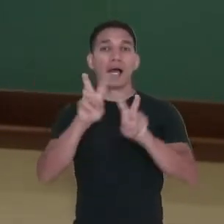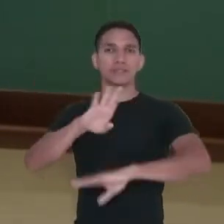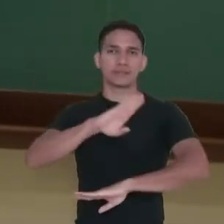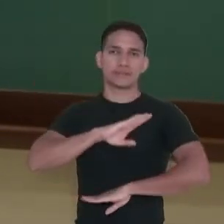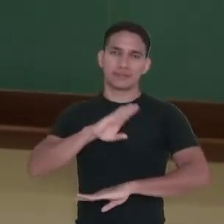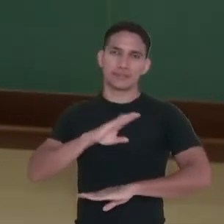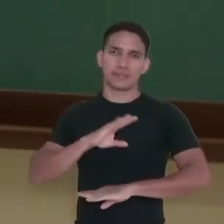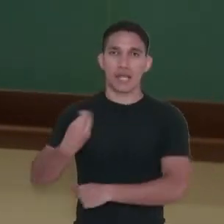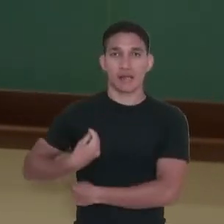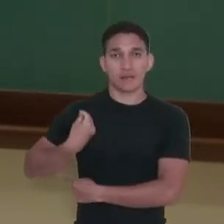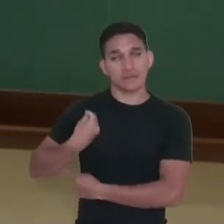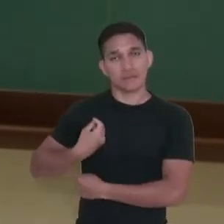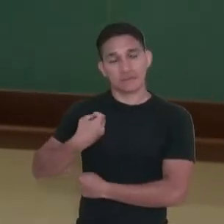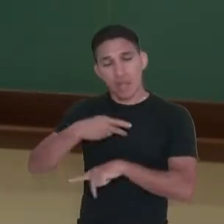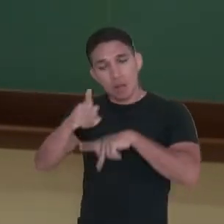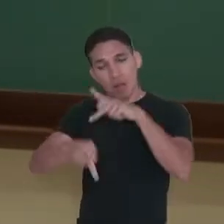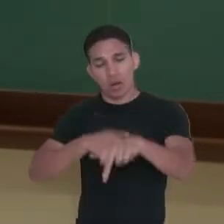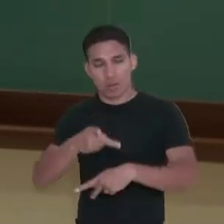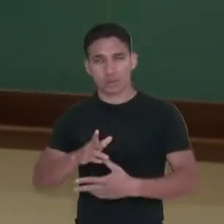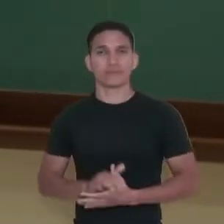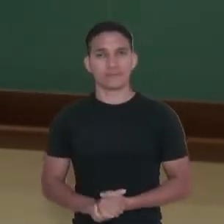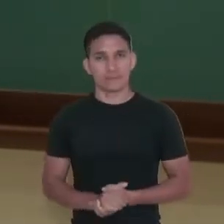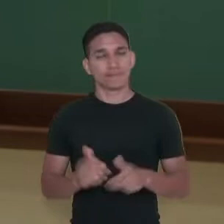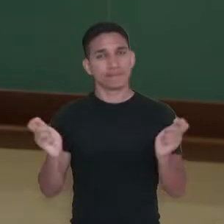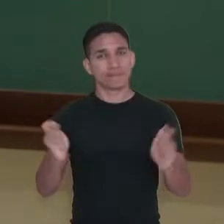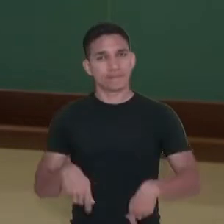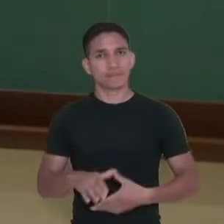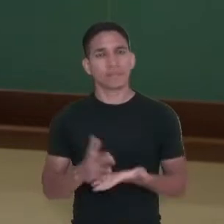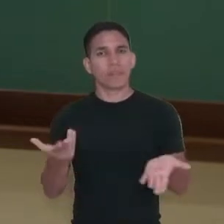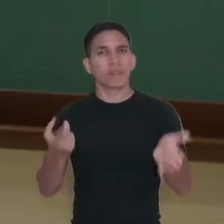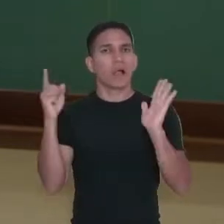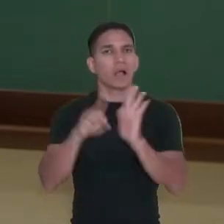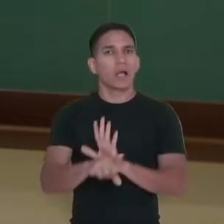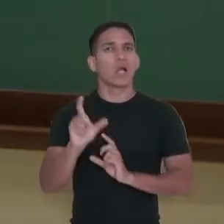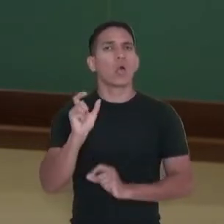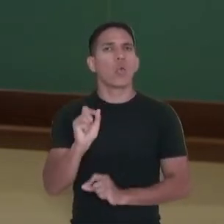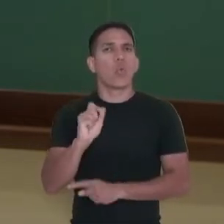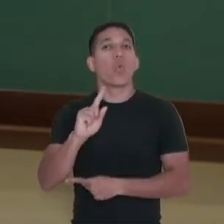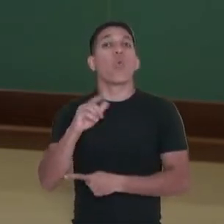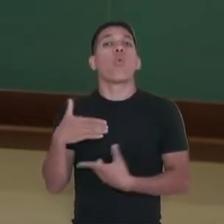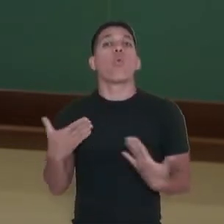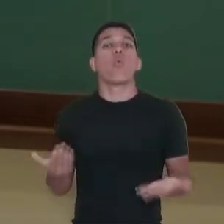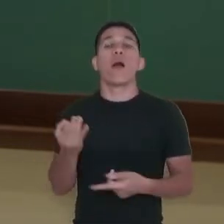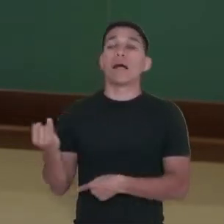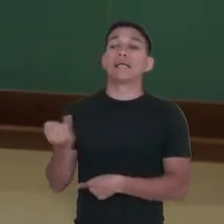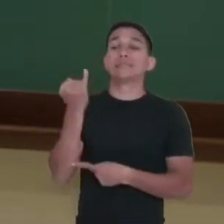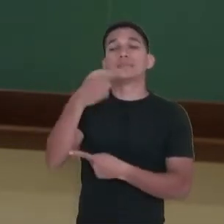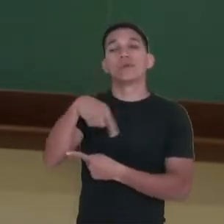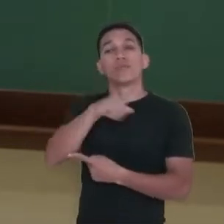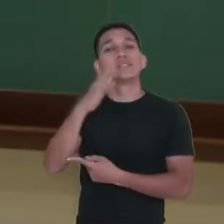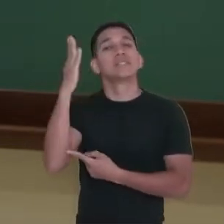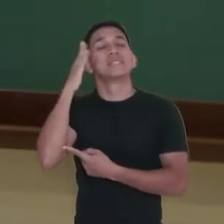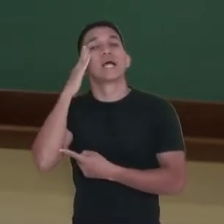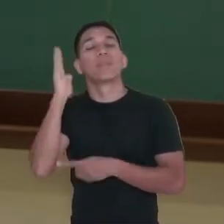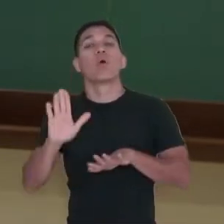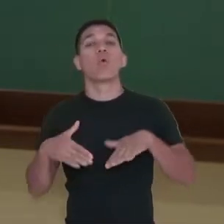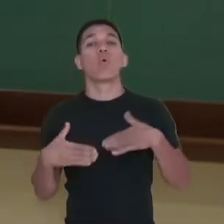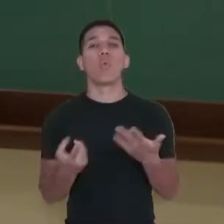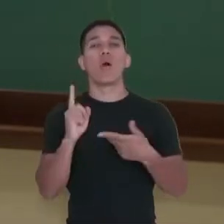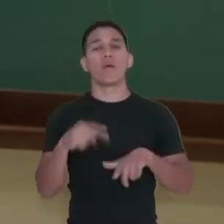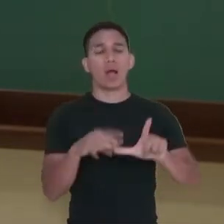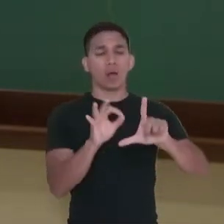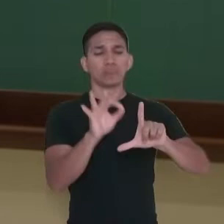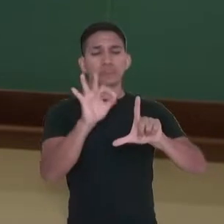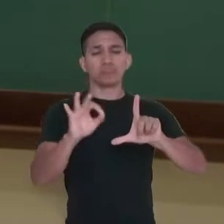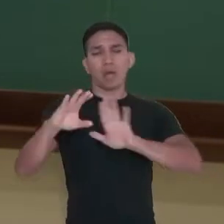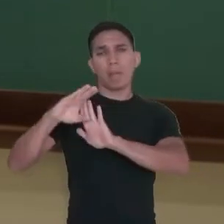de vida da população. E aí qual é a importância de você saber quais são esses indicadores?